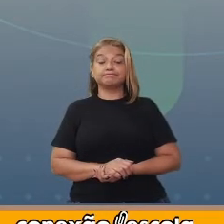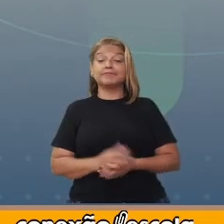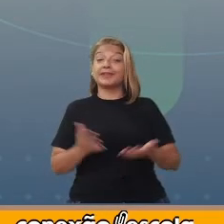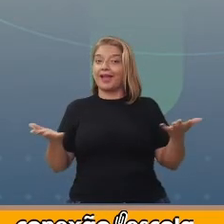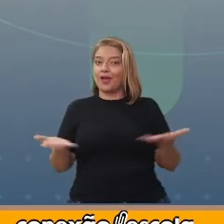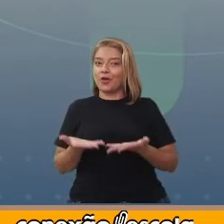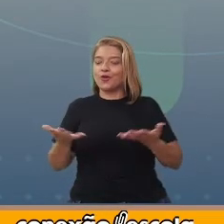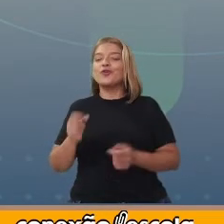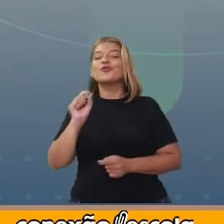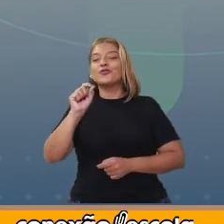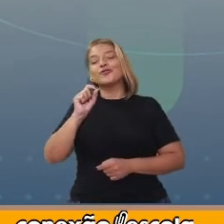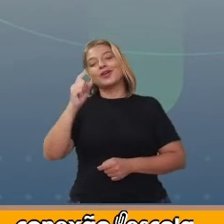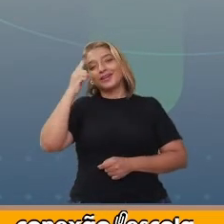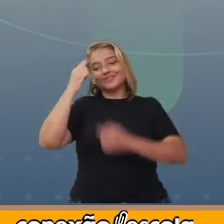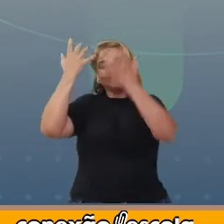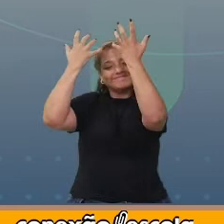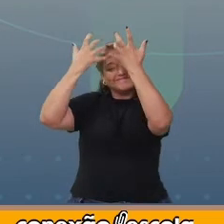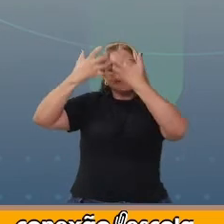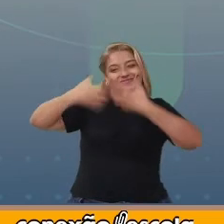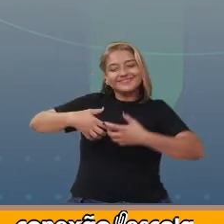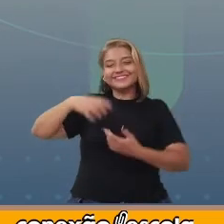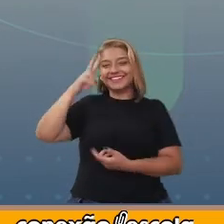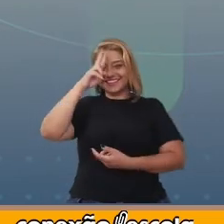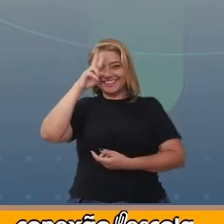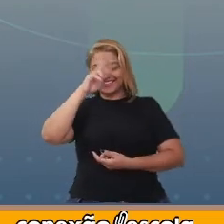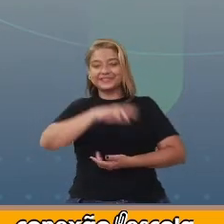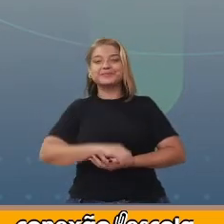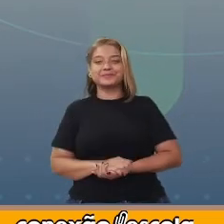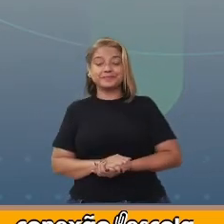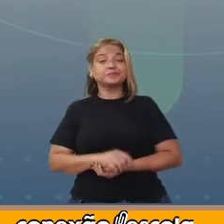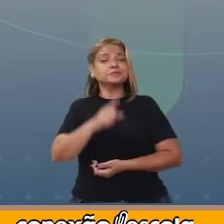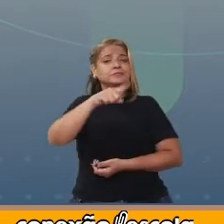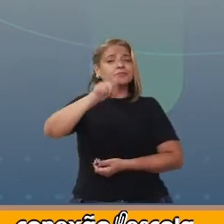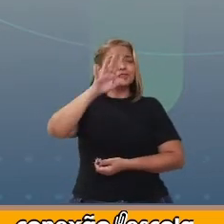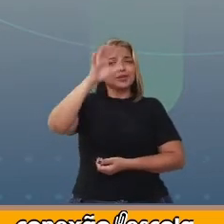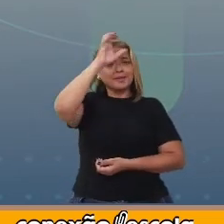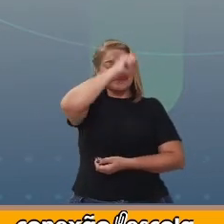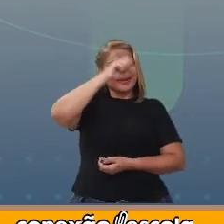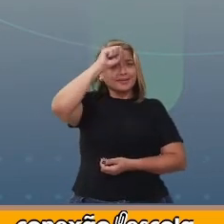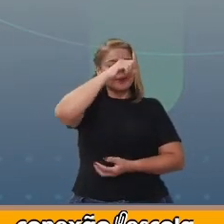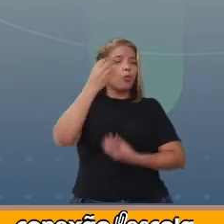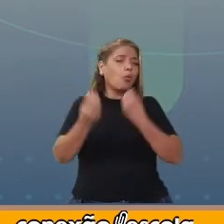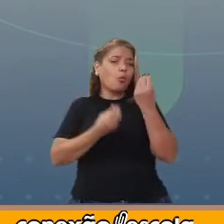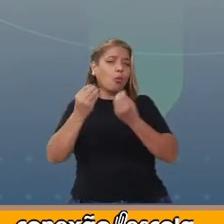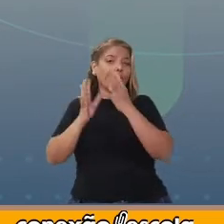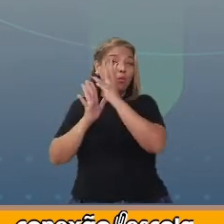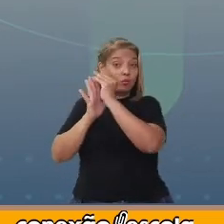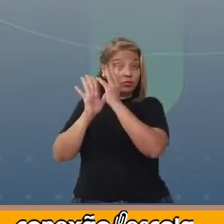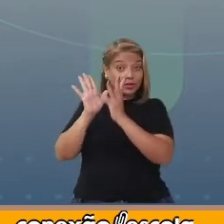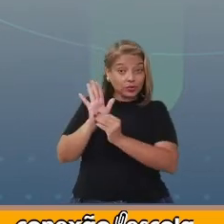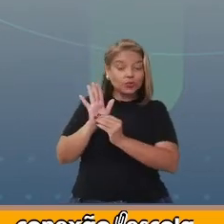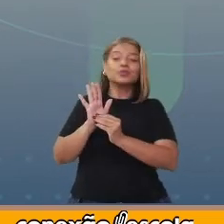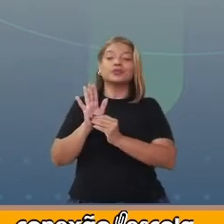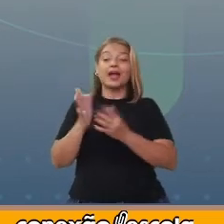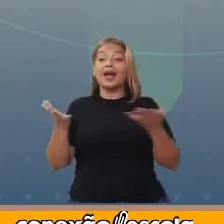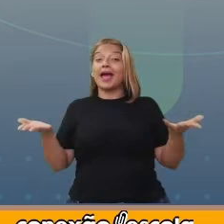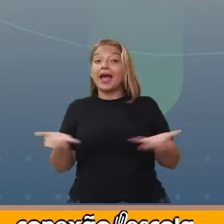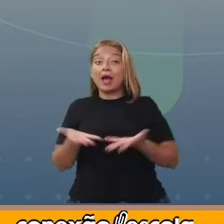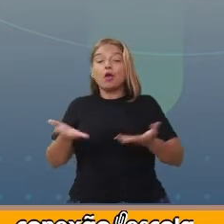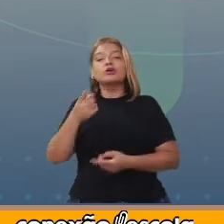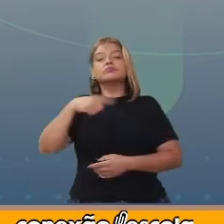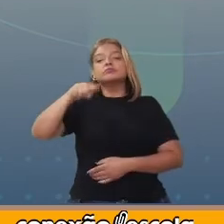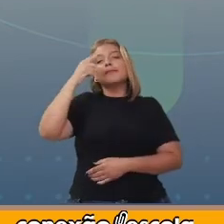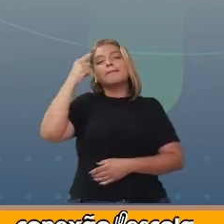Chegou o momento da ação reflexiva. Agora que você aprendeu um pouco mais sobre esse conteúdo, chegou a hora de